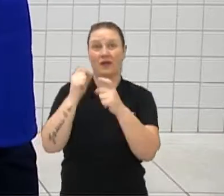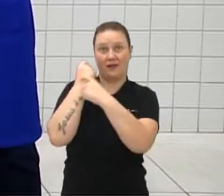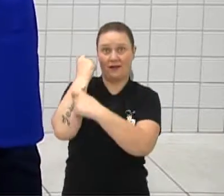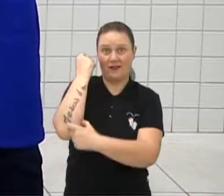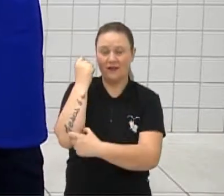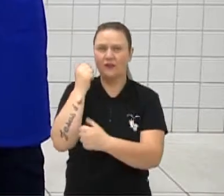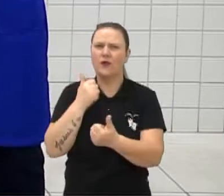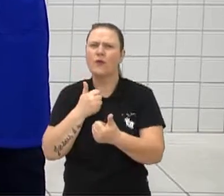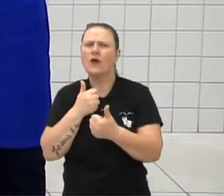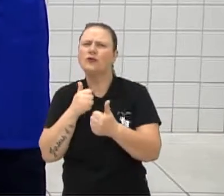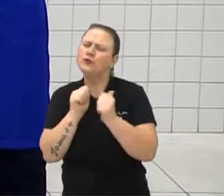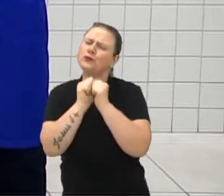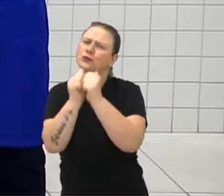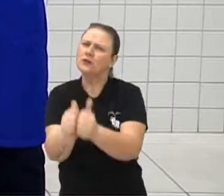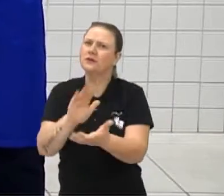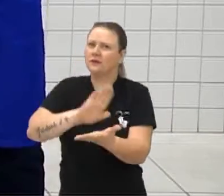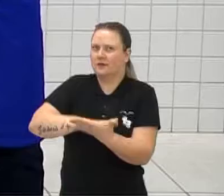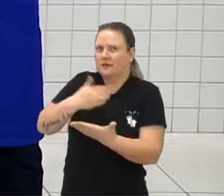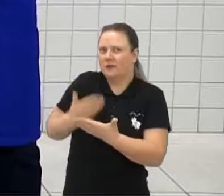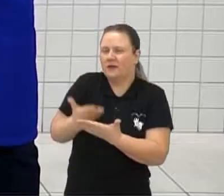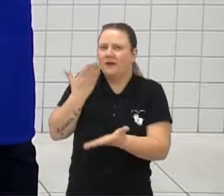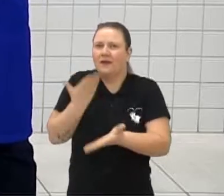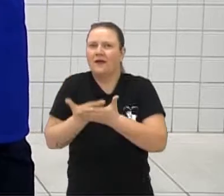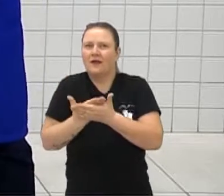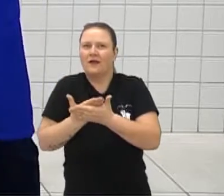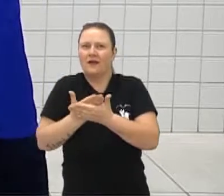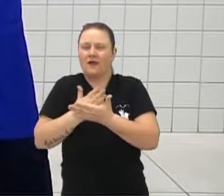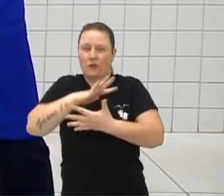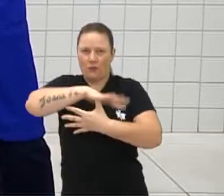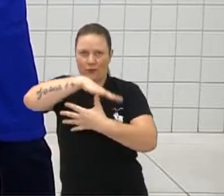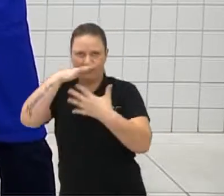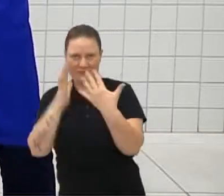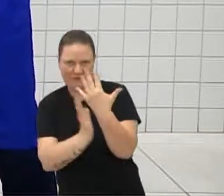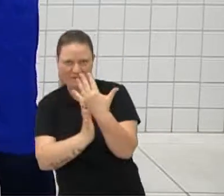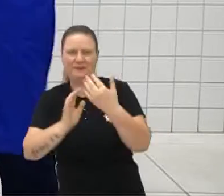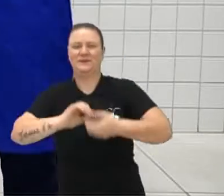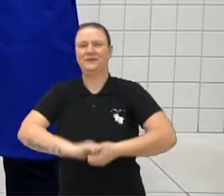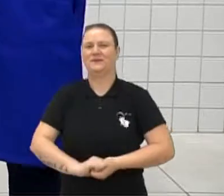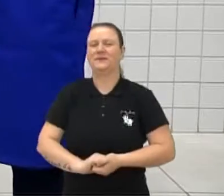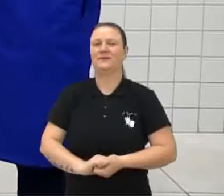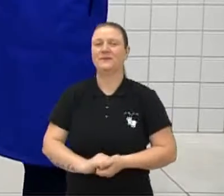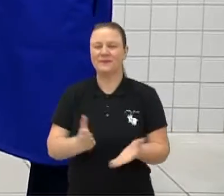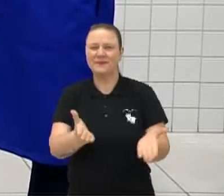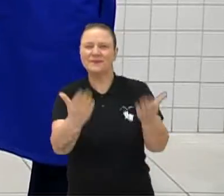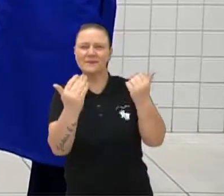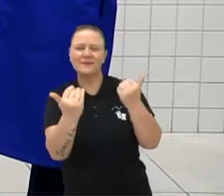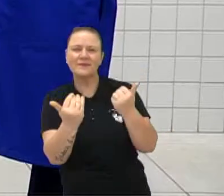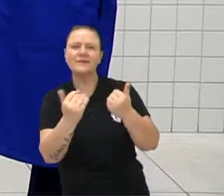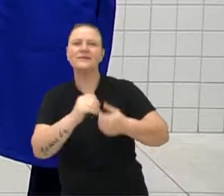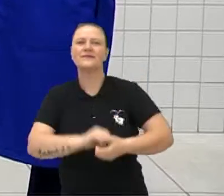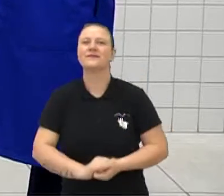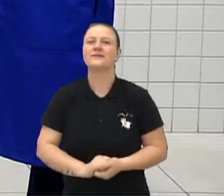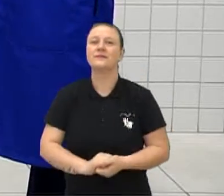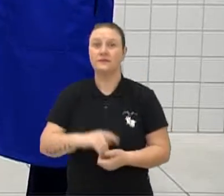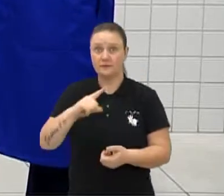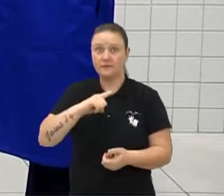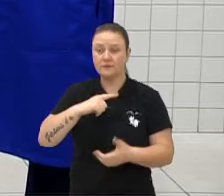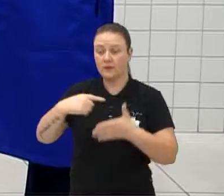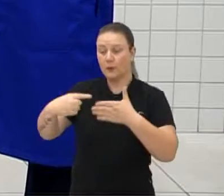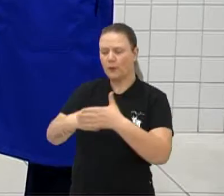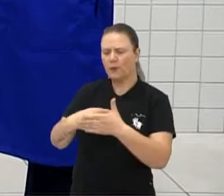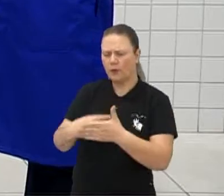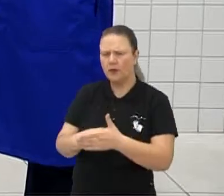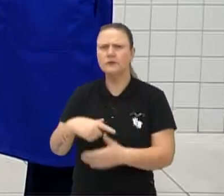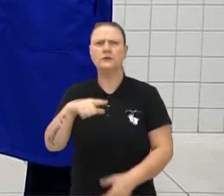estar nos acompanhando, interpretando a nossa aula em Libras. Vamos lá, então? Já temos alguma pergunta? Temos,